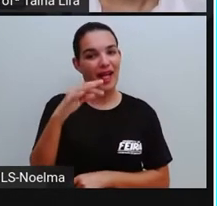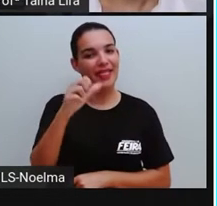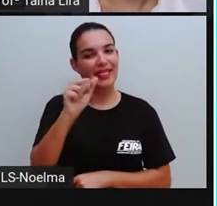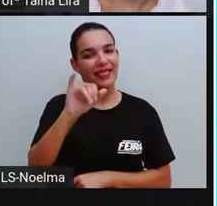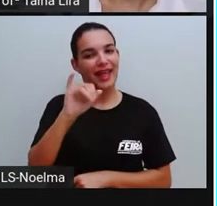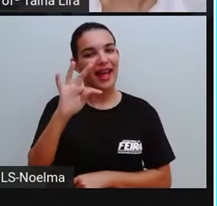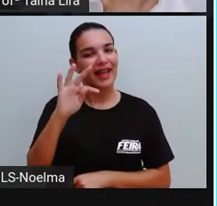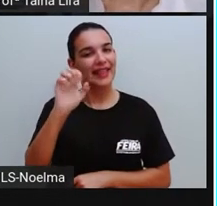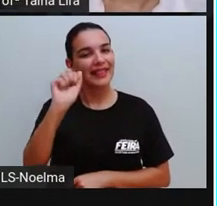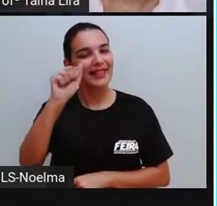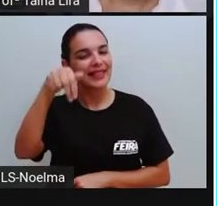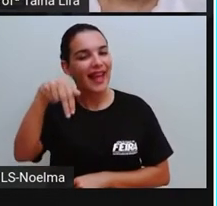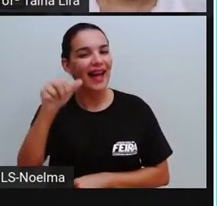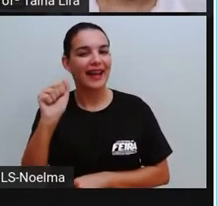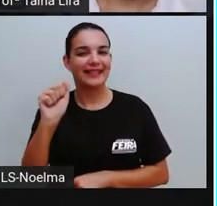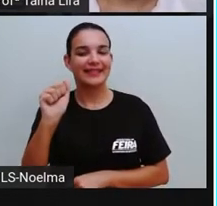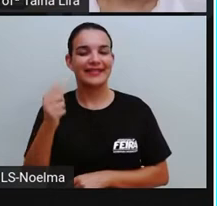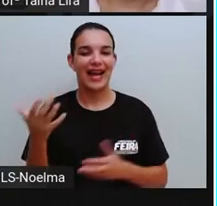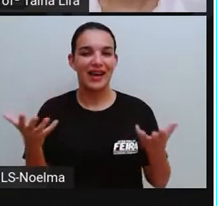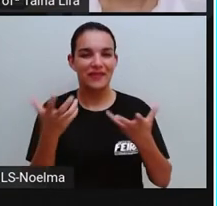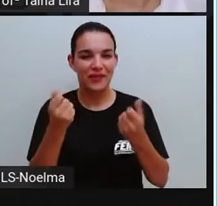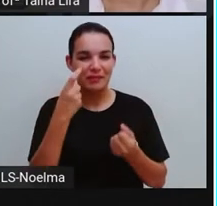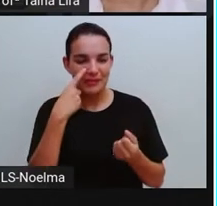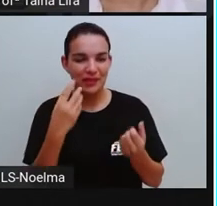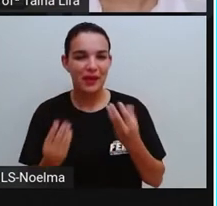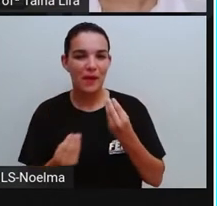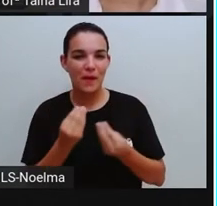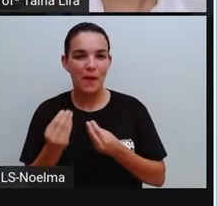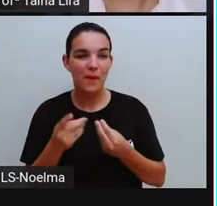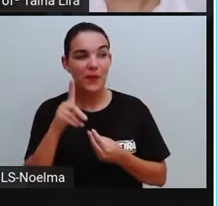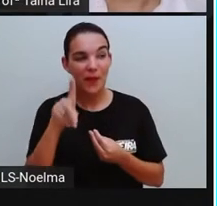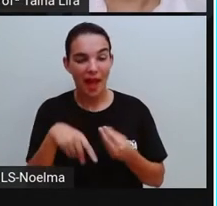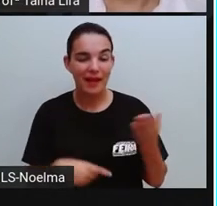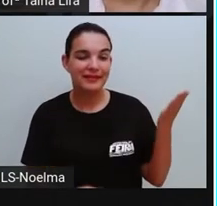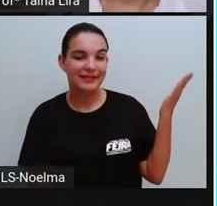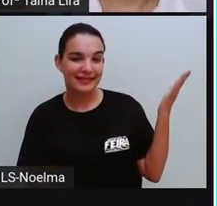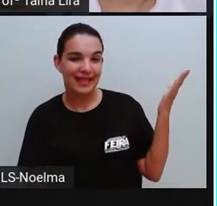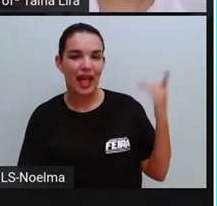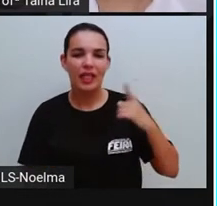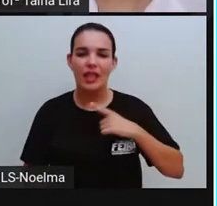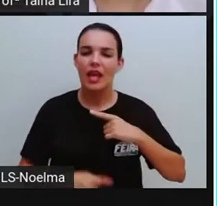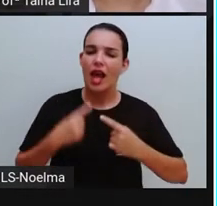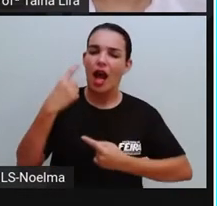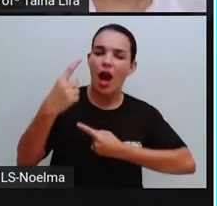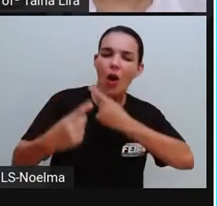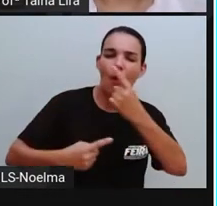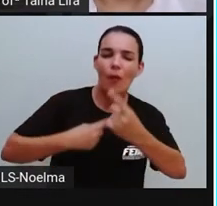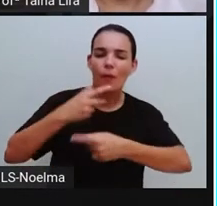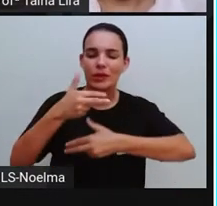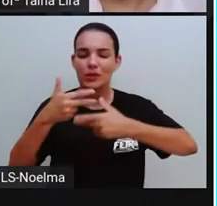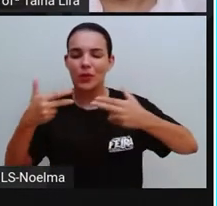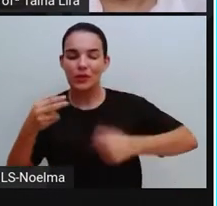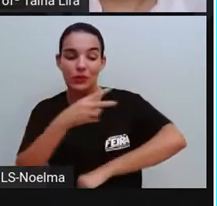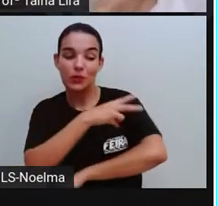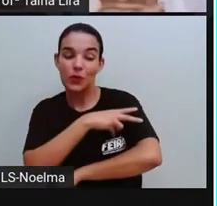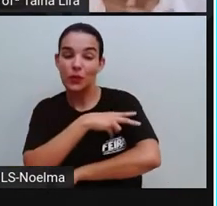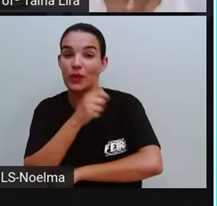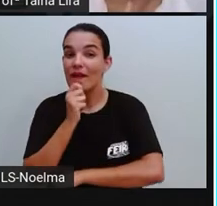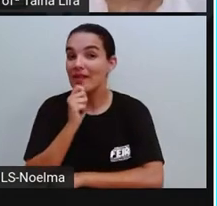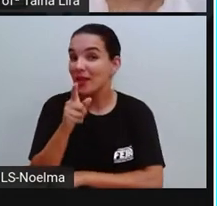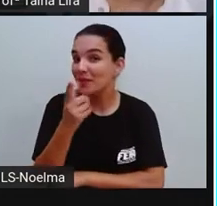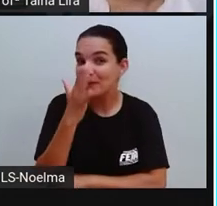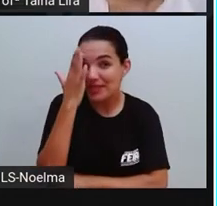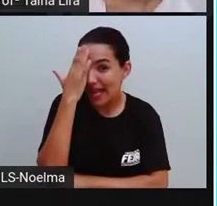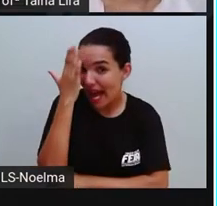certo? E vamos fazer a leitura. Algumas coisas que o segundo ano ainda não sabe, né? A gente